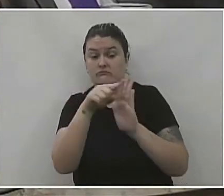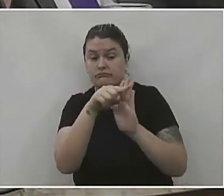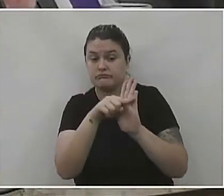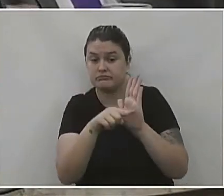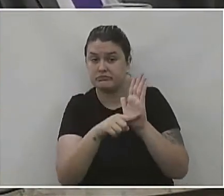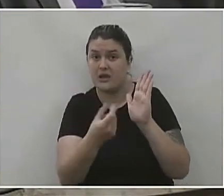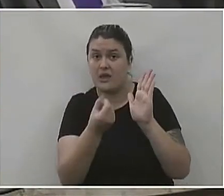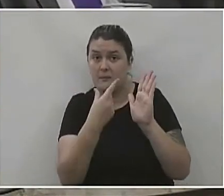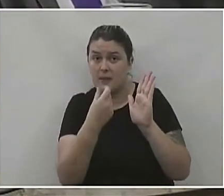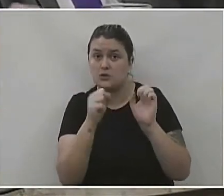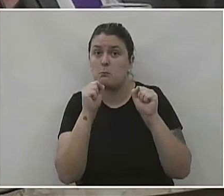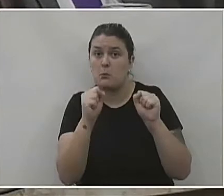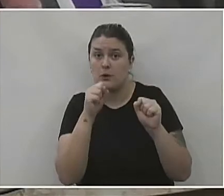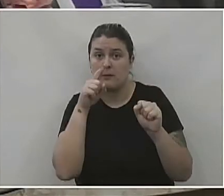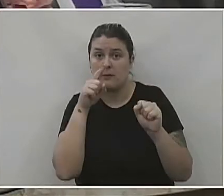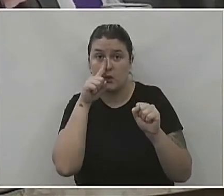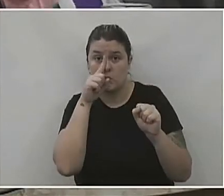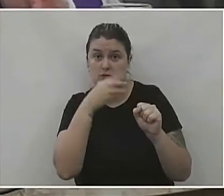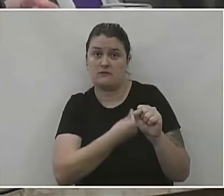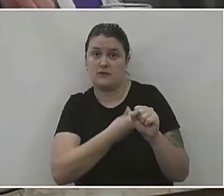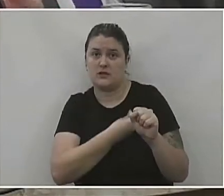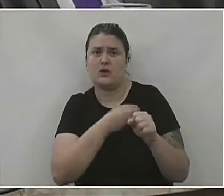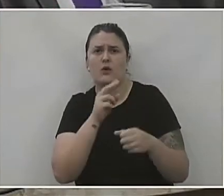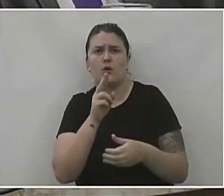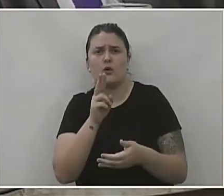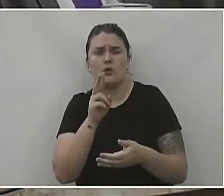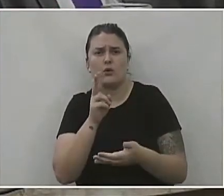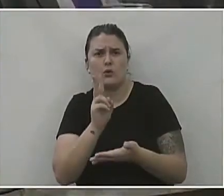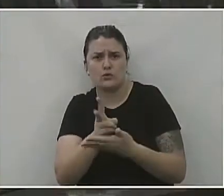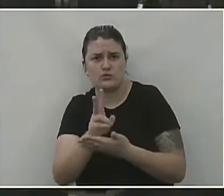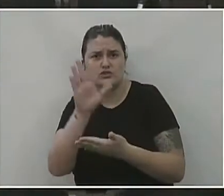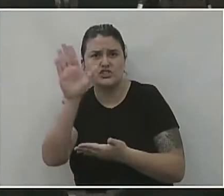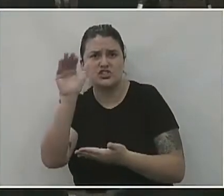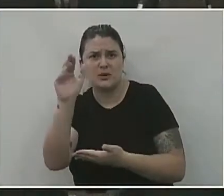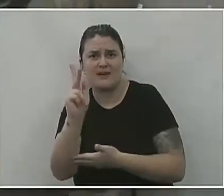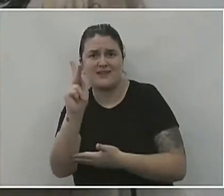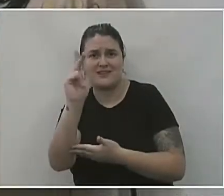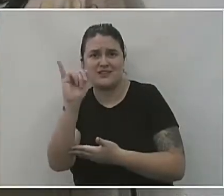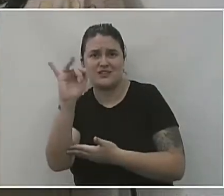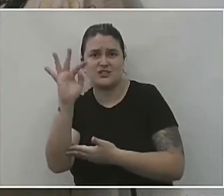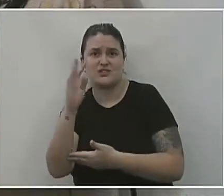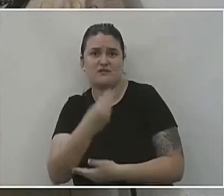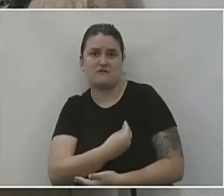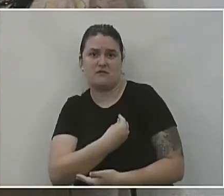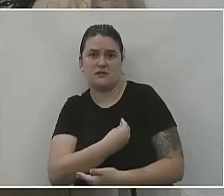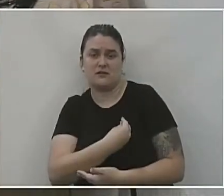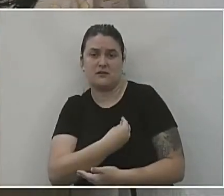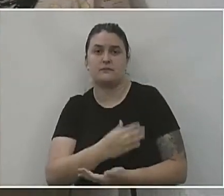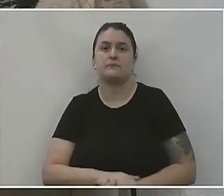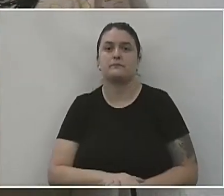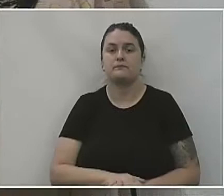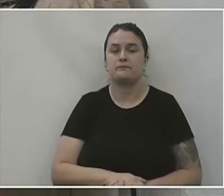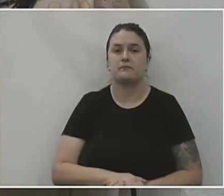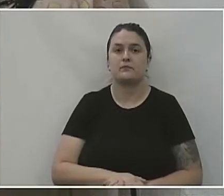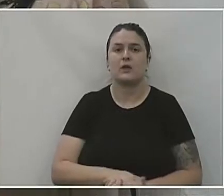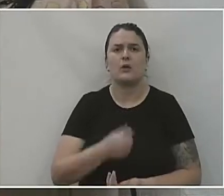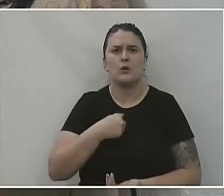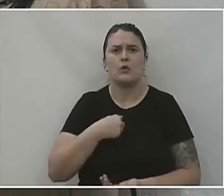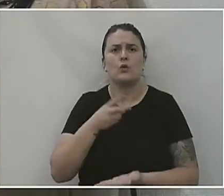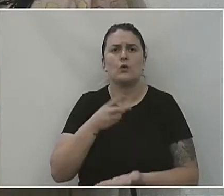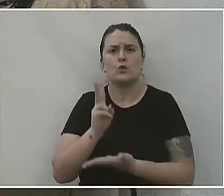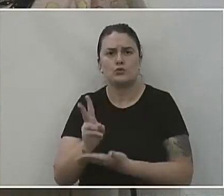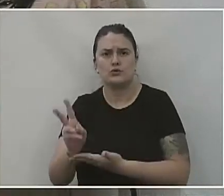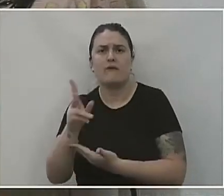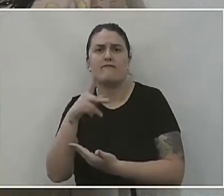e benefícios dessas medicações? Vocês continuam chamando de kit vida? Na verdade, sim, eu continuo